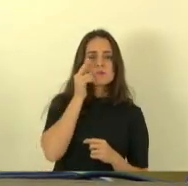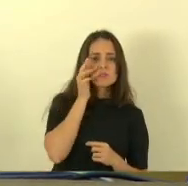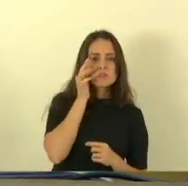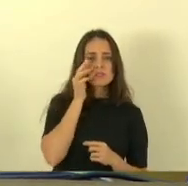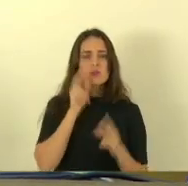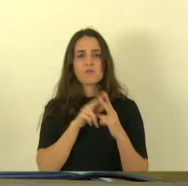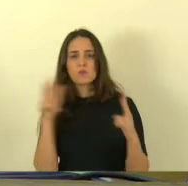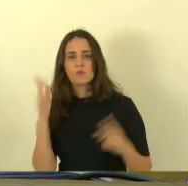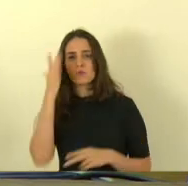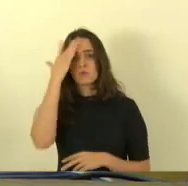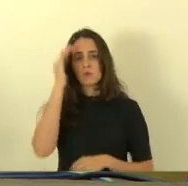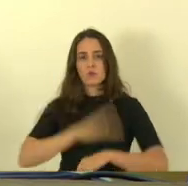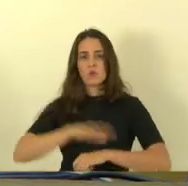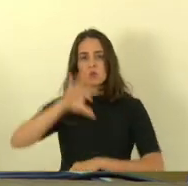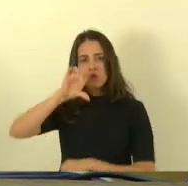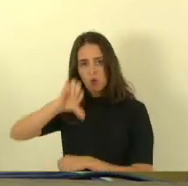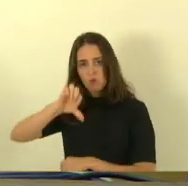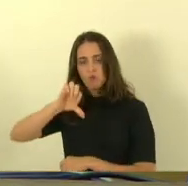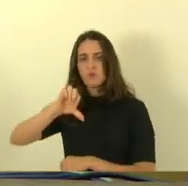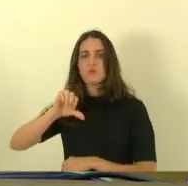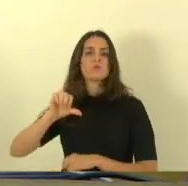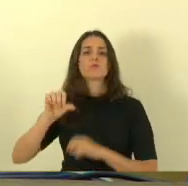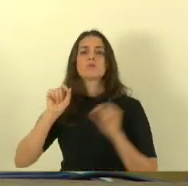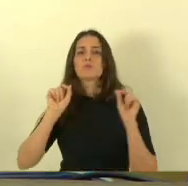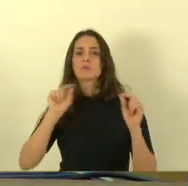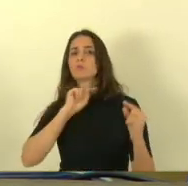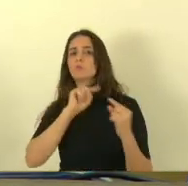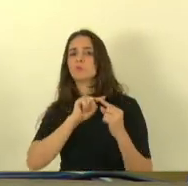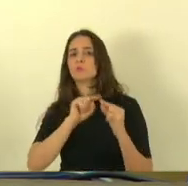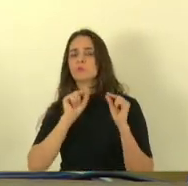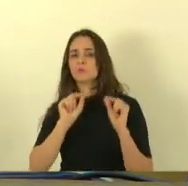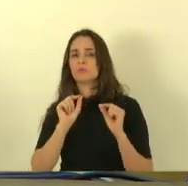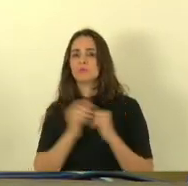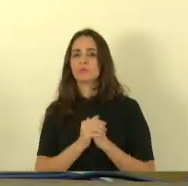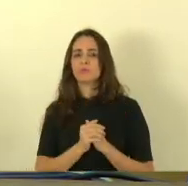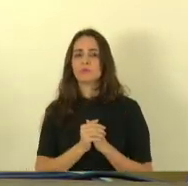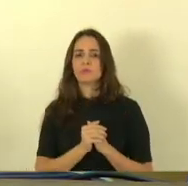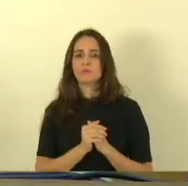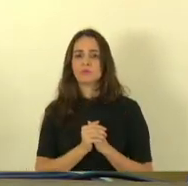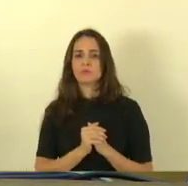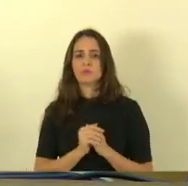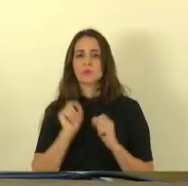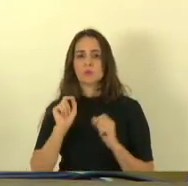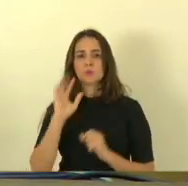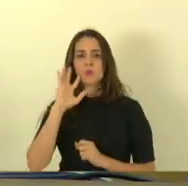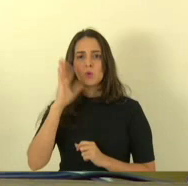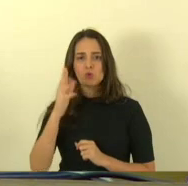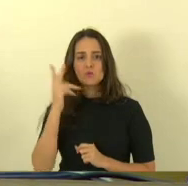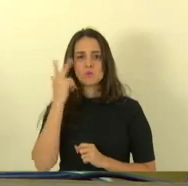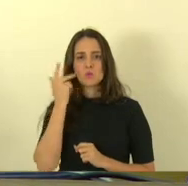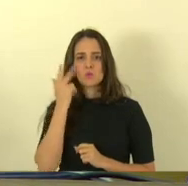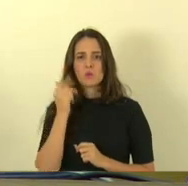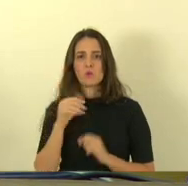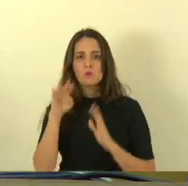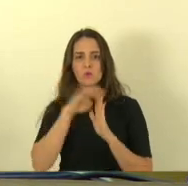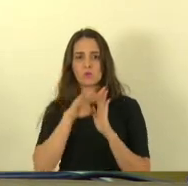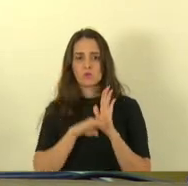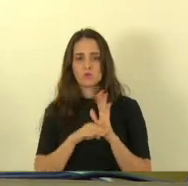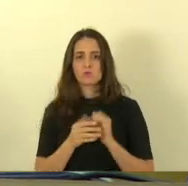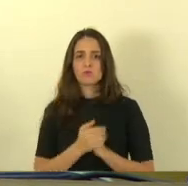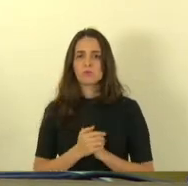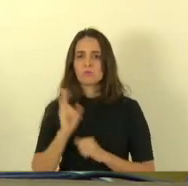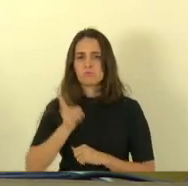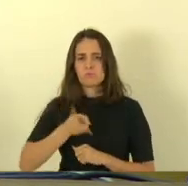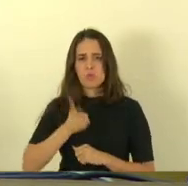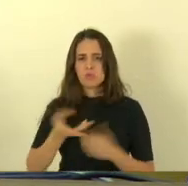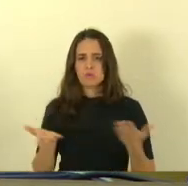amanhã às nove horas para a qual designo expediente o que ocorrer ordem do dia a